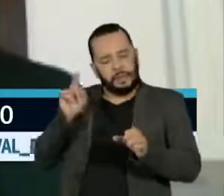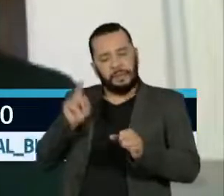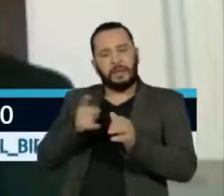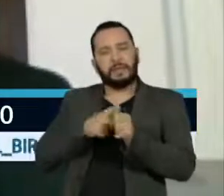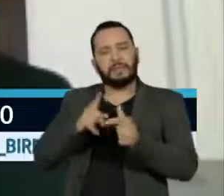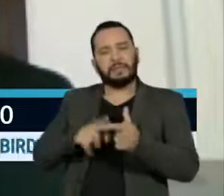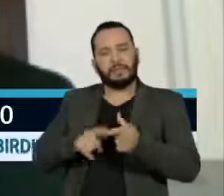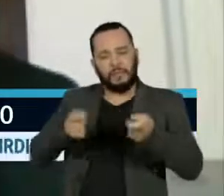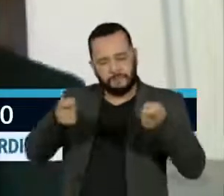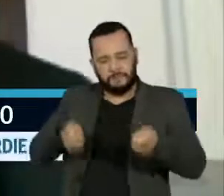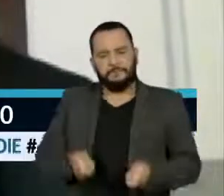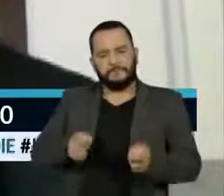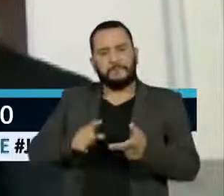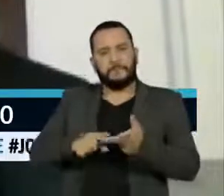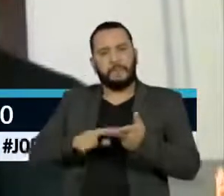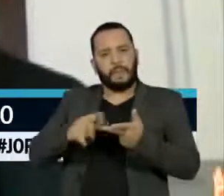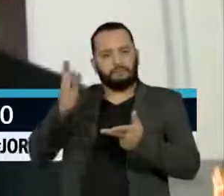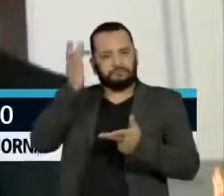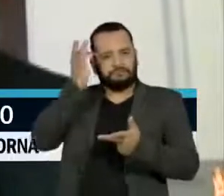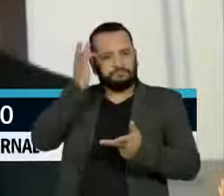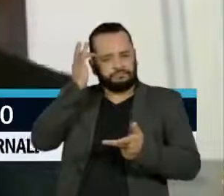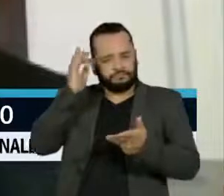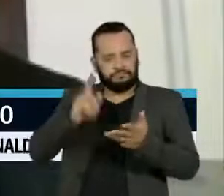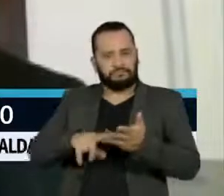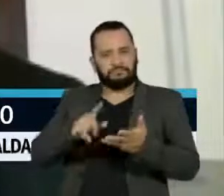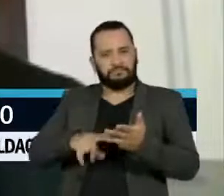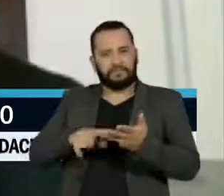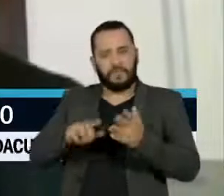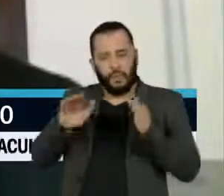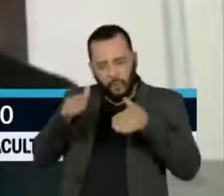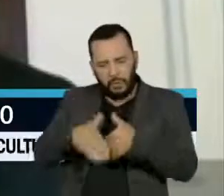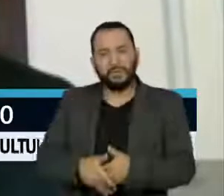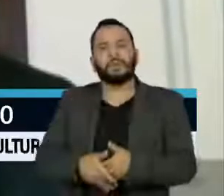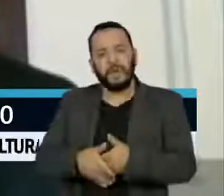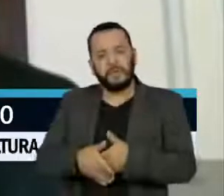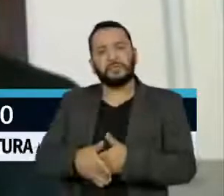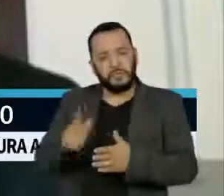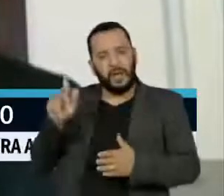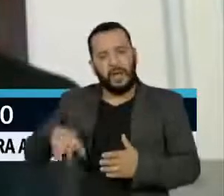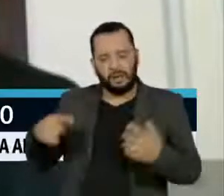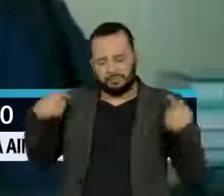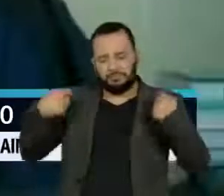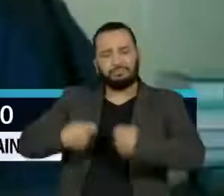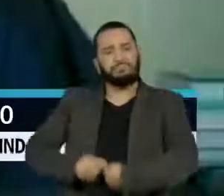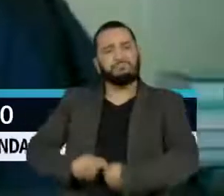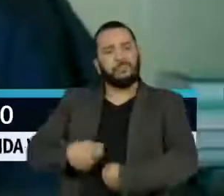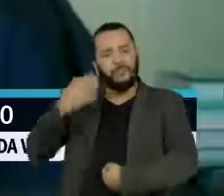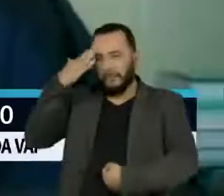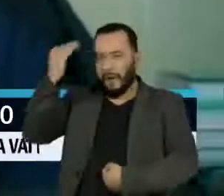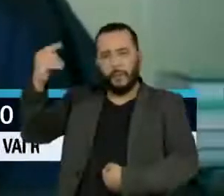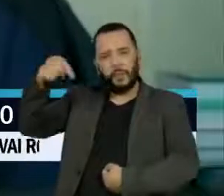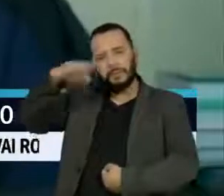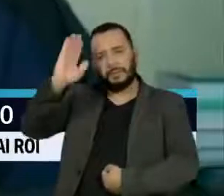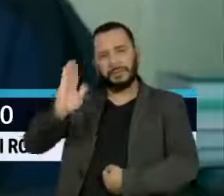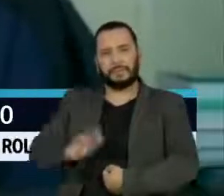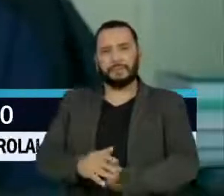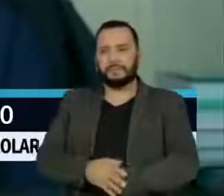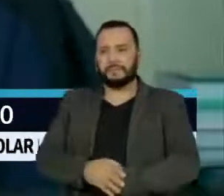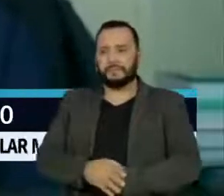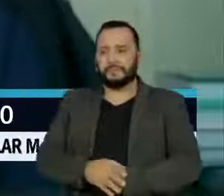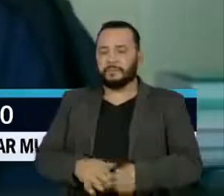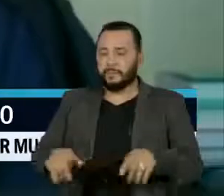sabedoria, pela humildade de um dos maiores magistrados da história brasileira. O ministro